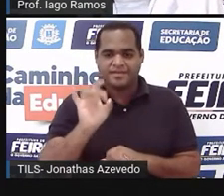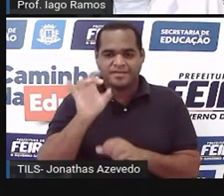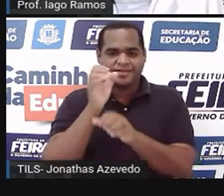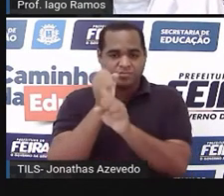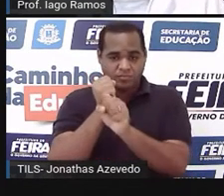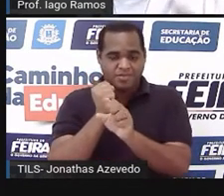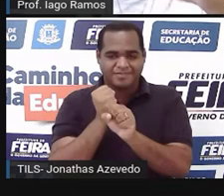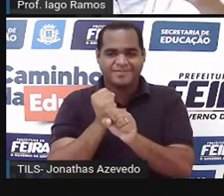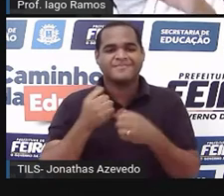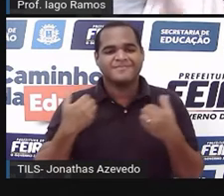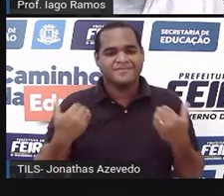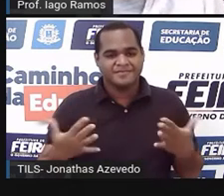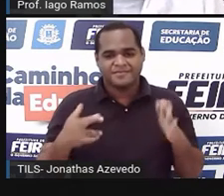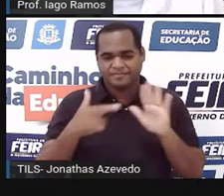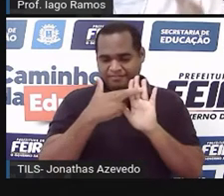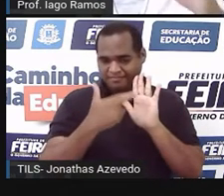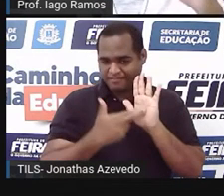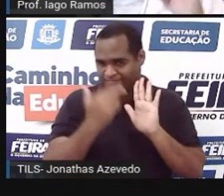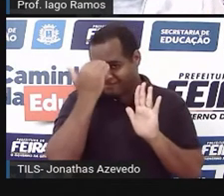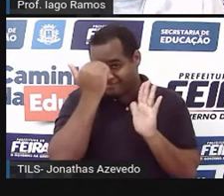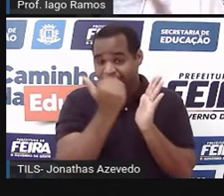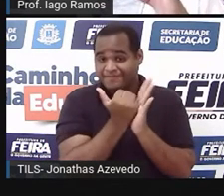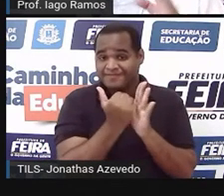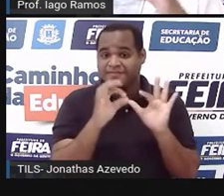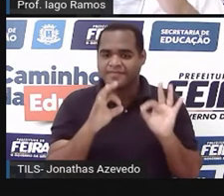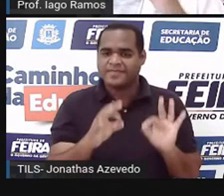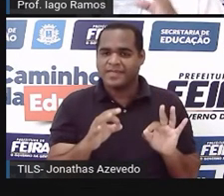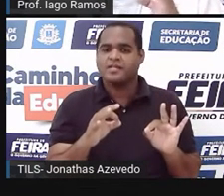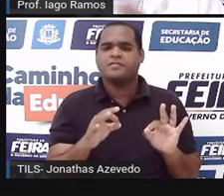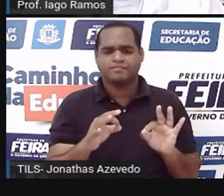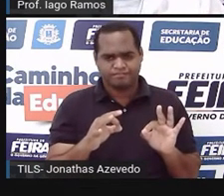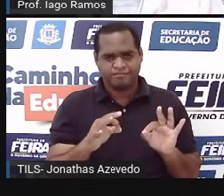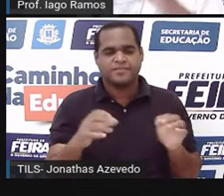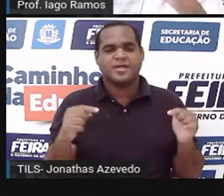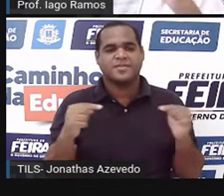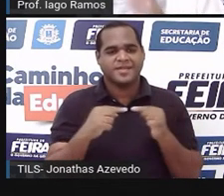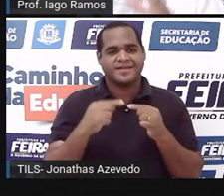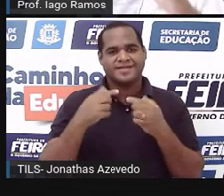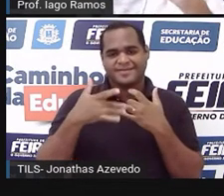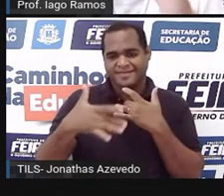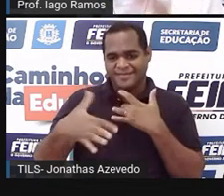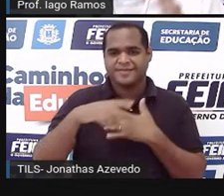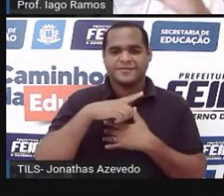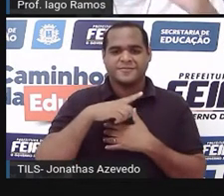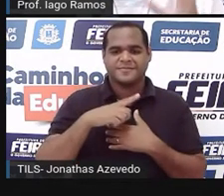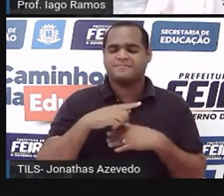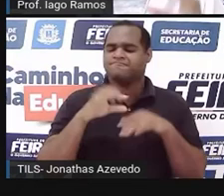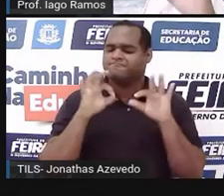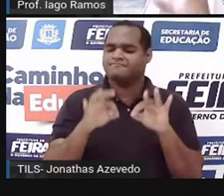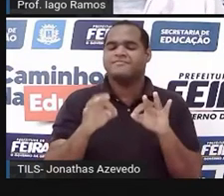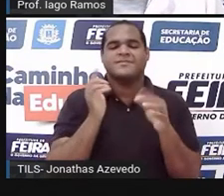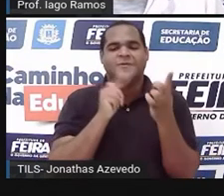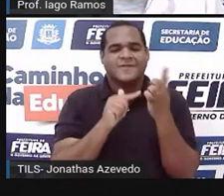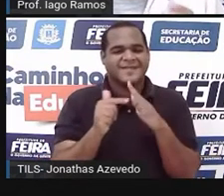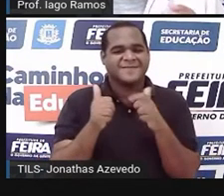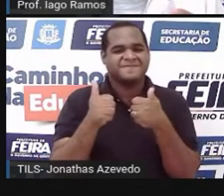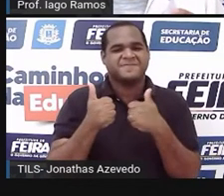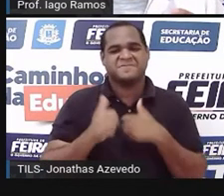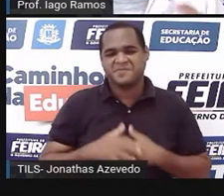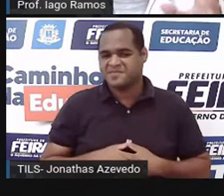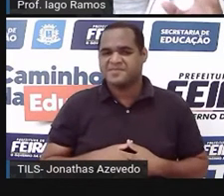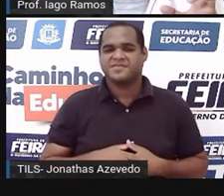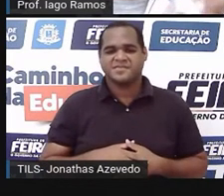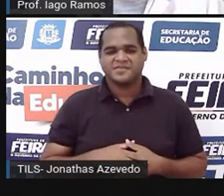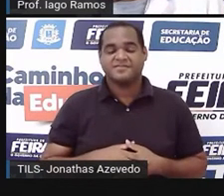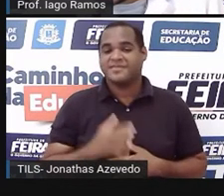da condição de existência, aquelas medidas vão construir um triângulo com certeza. Está